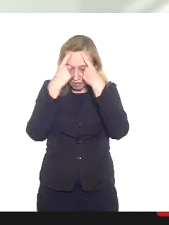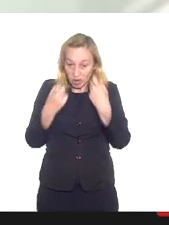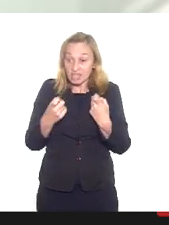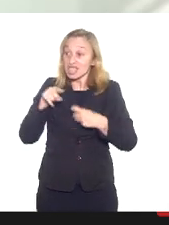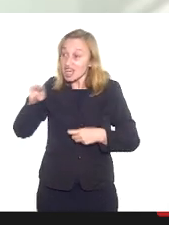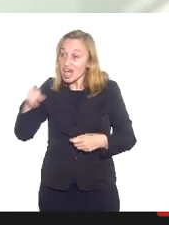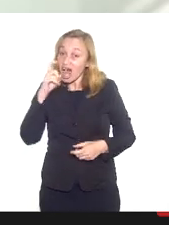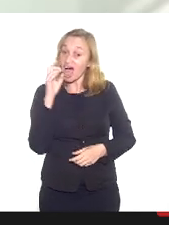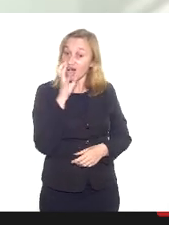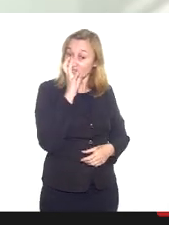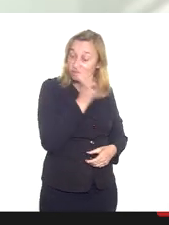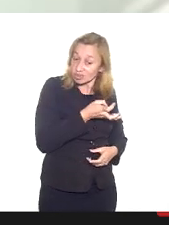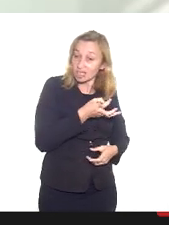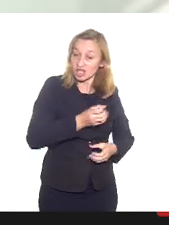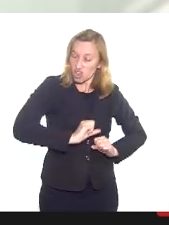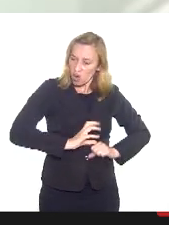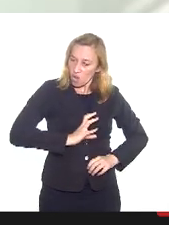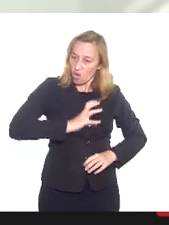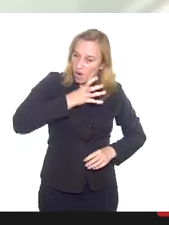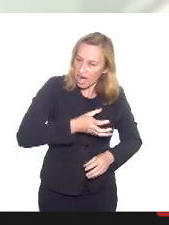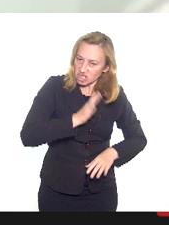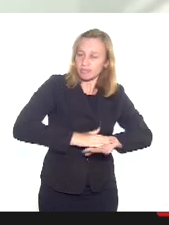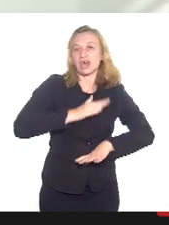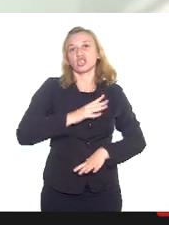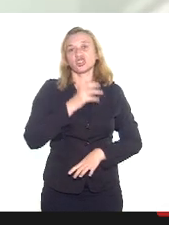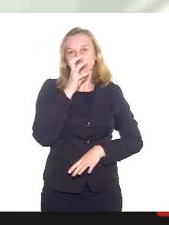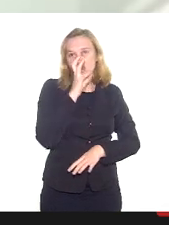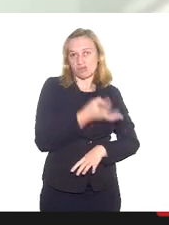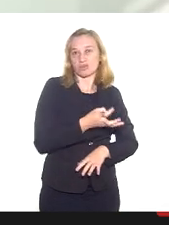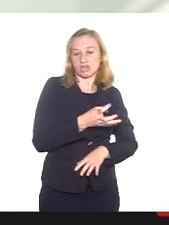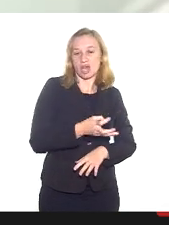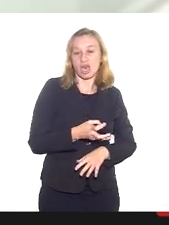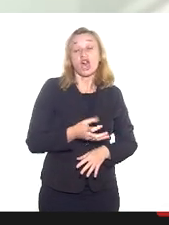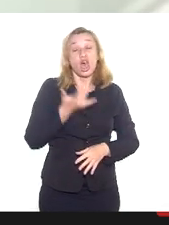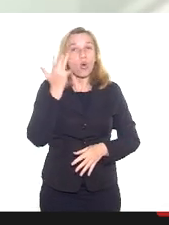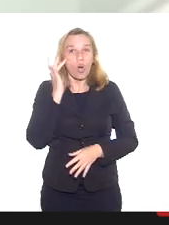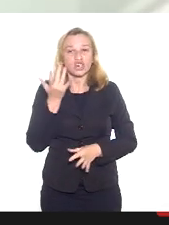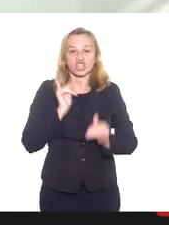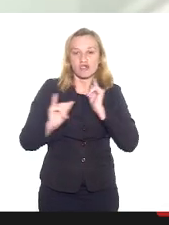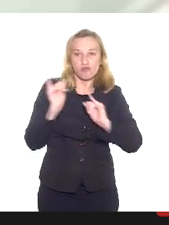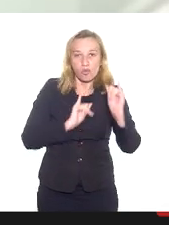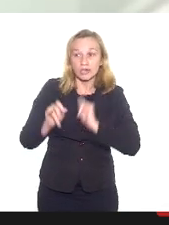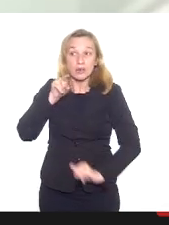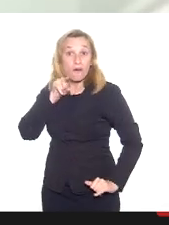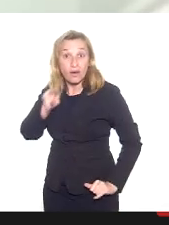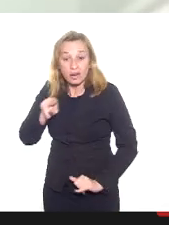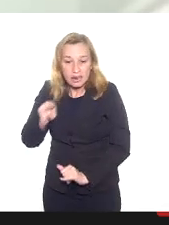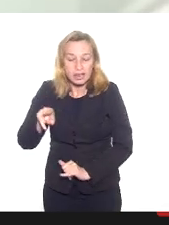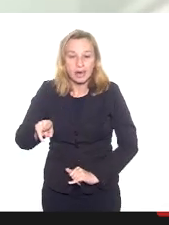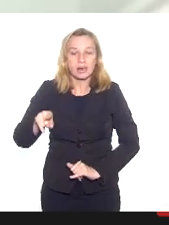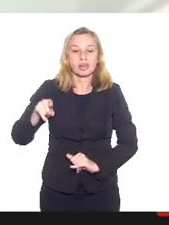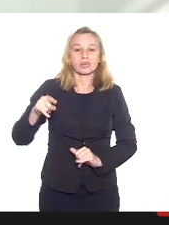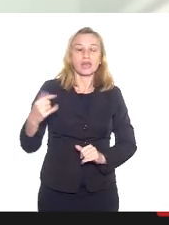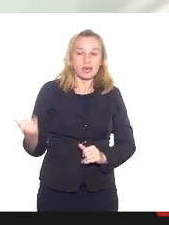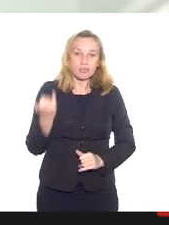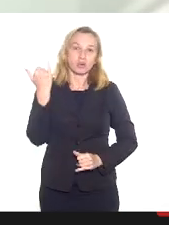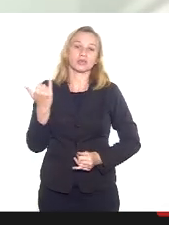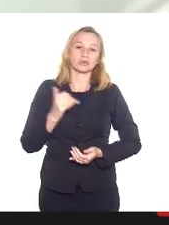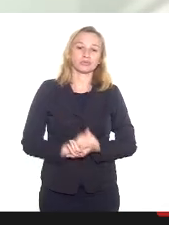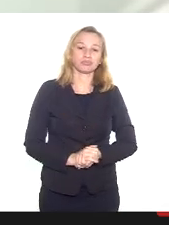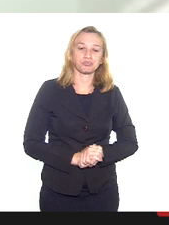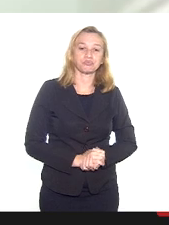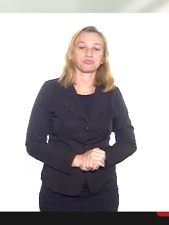denúncias, têm tido mais coragem de denunciar. Então, eu acho que a informação aí é um grande instrumento.